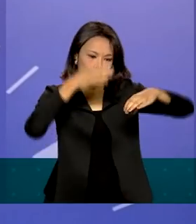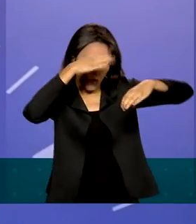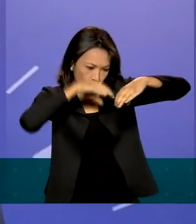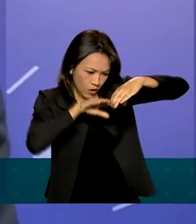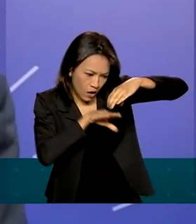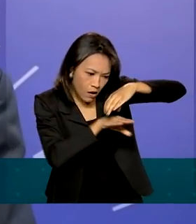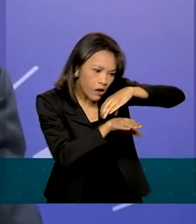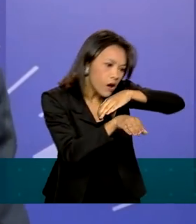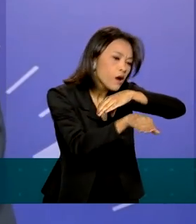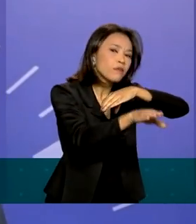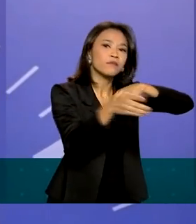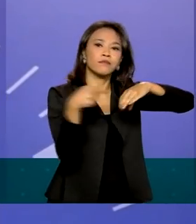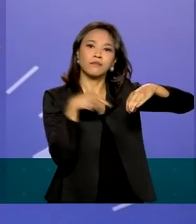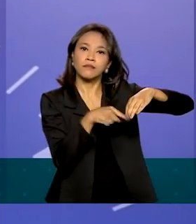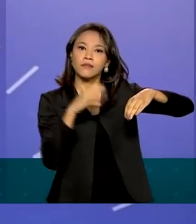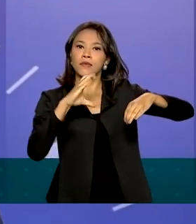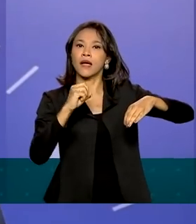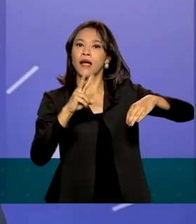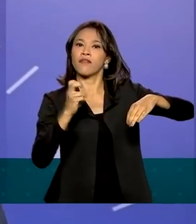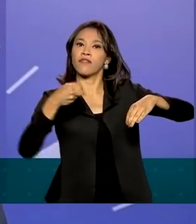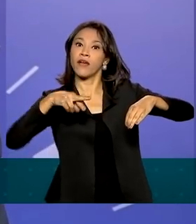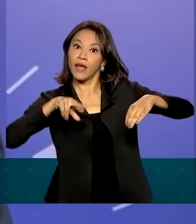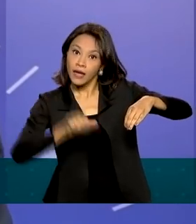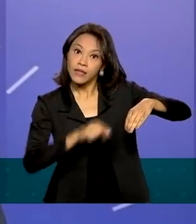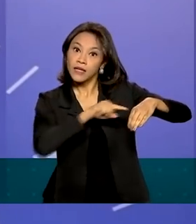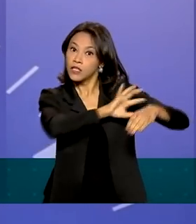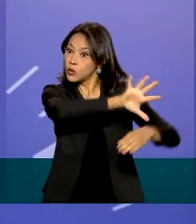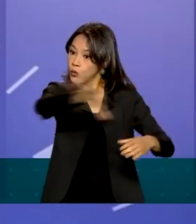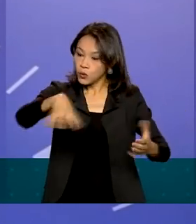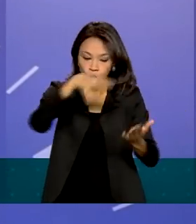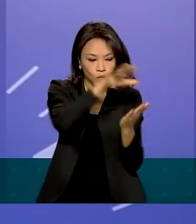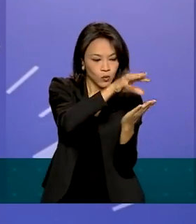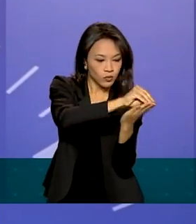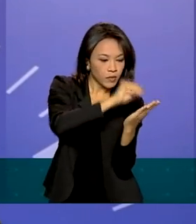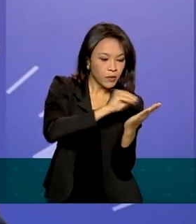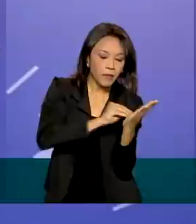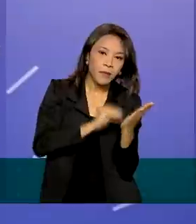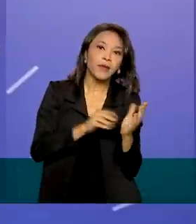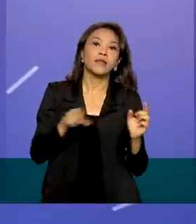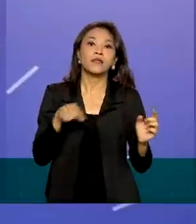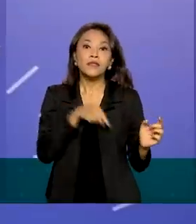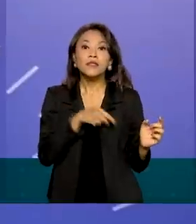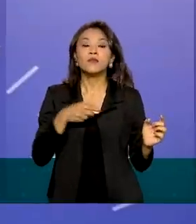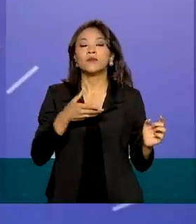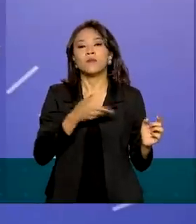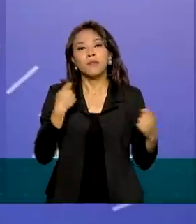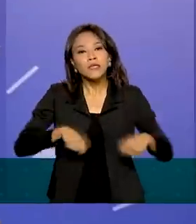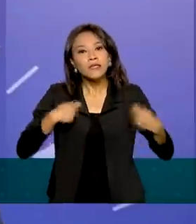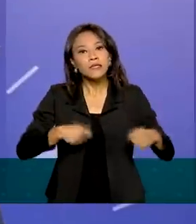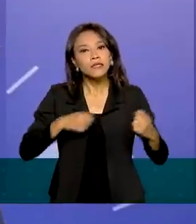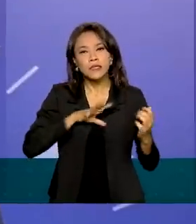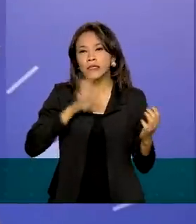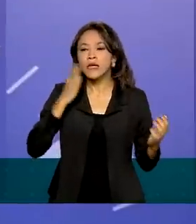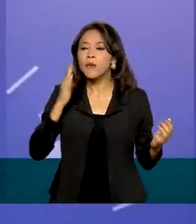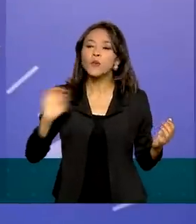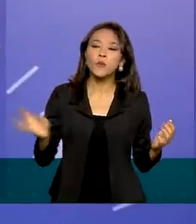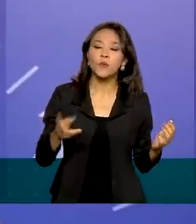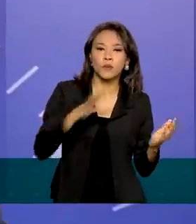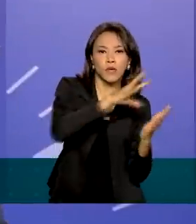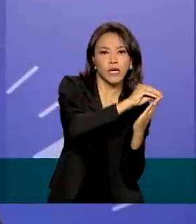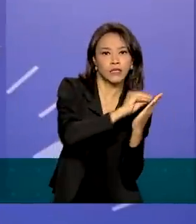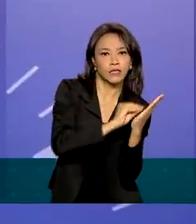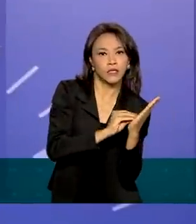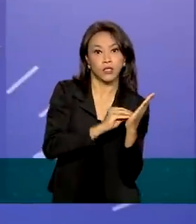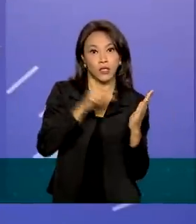Outra ação essencial é o crescente estímulo à formalização de prestadores de serviços náuticos. Isso requer o devido registro desses profissionais no cadastro.